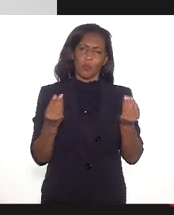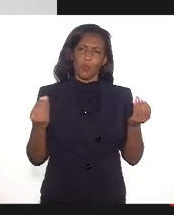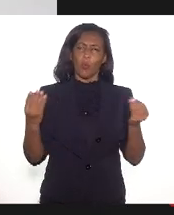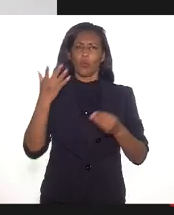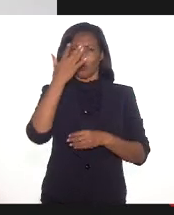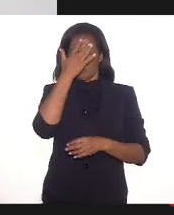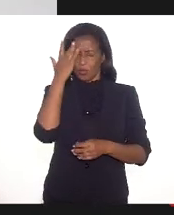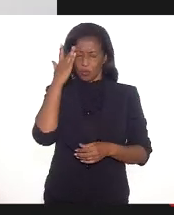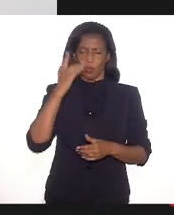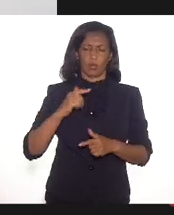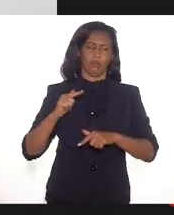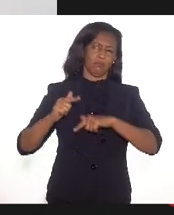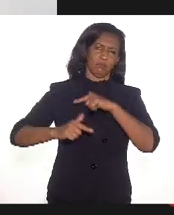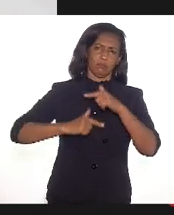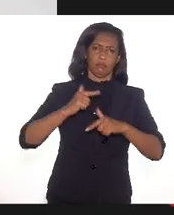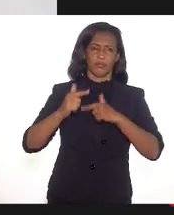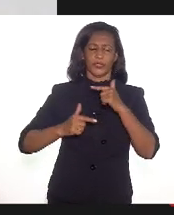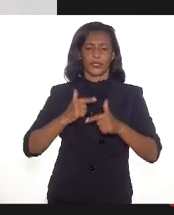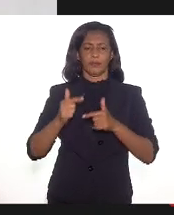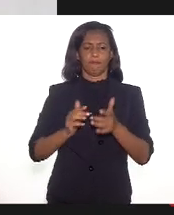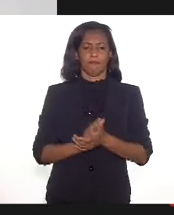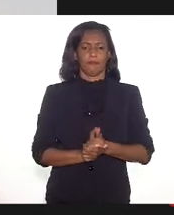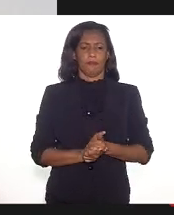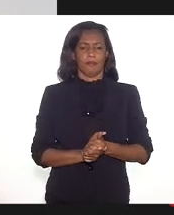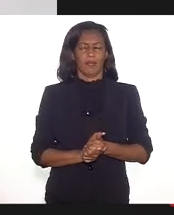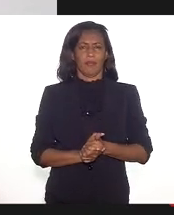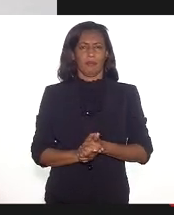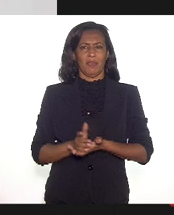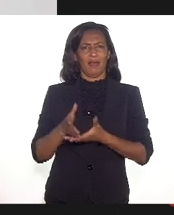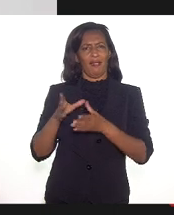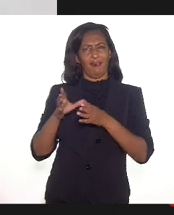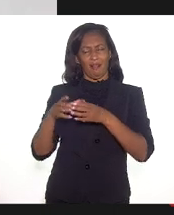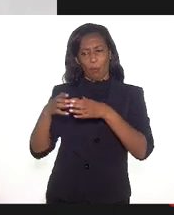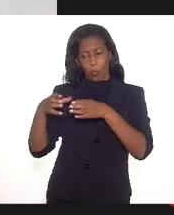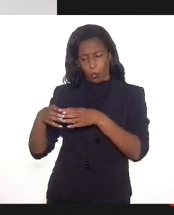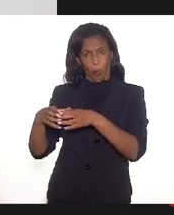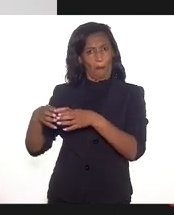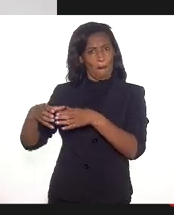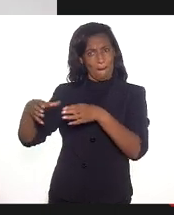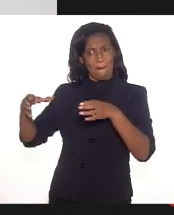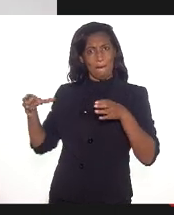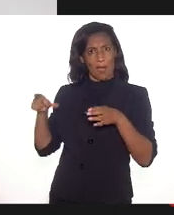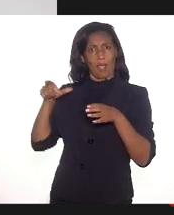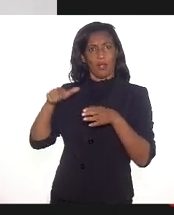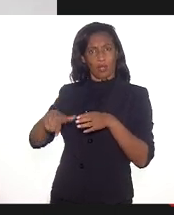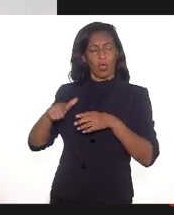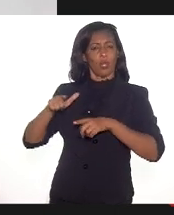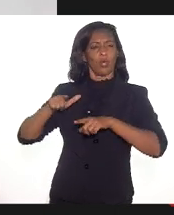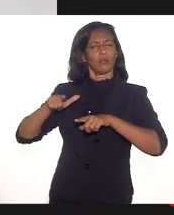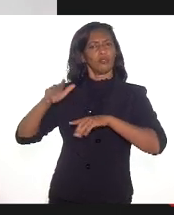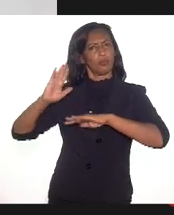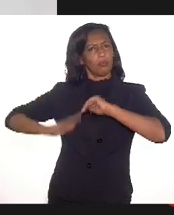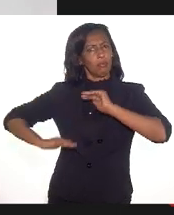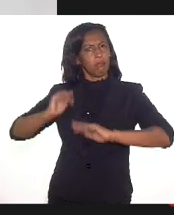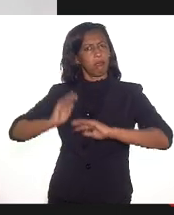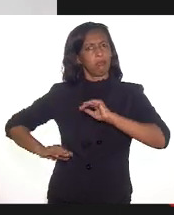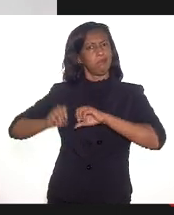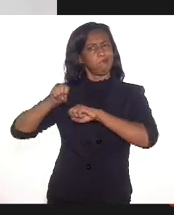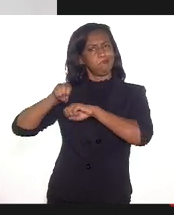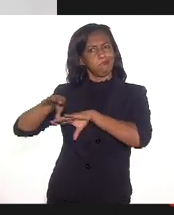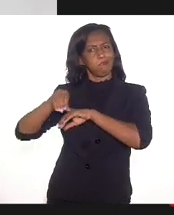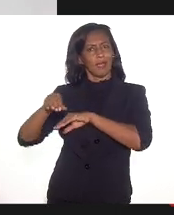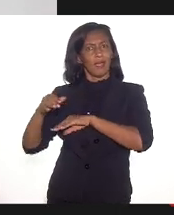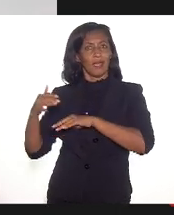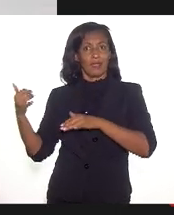que respondem, digamos assim, pela maior parte de profissionais de educação e entram em